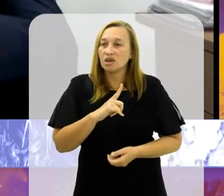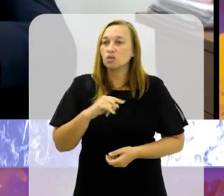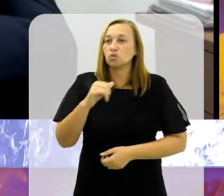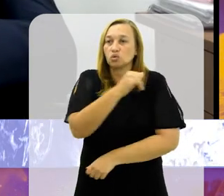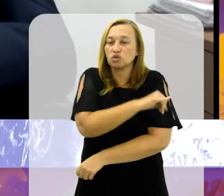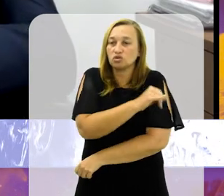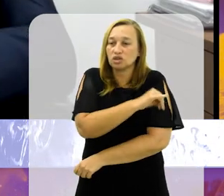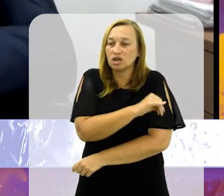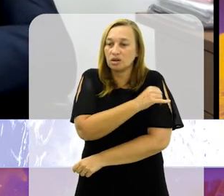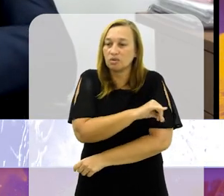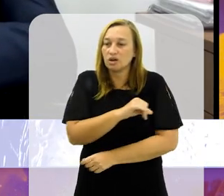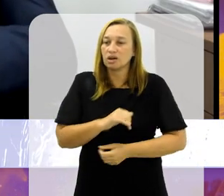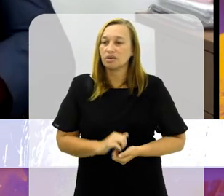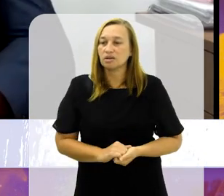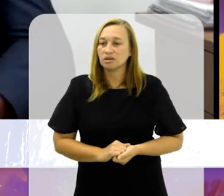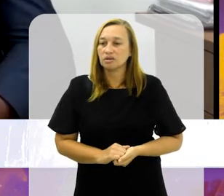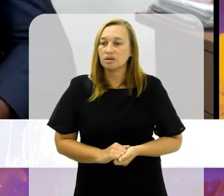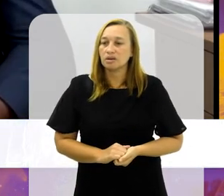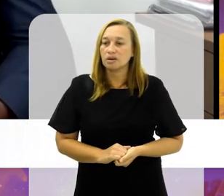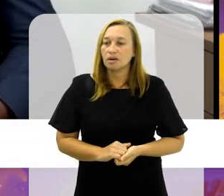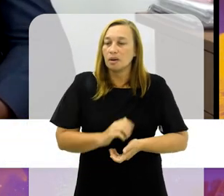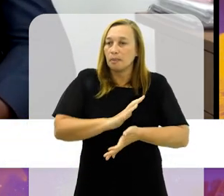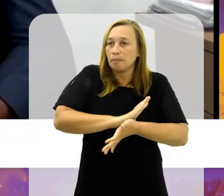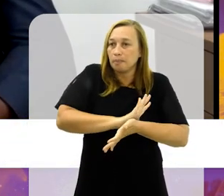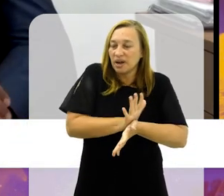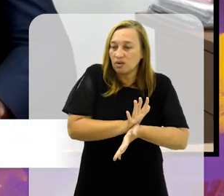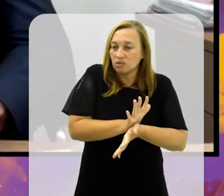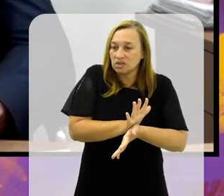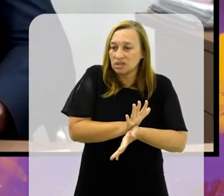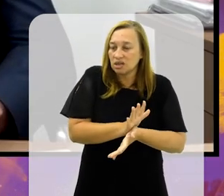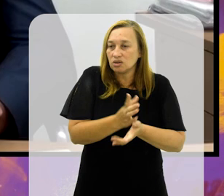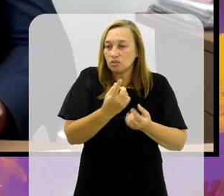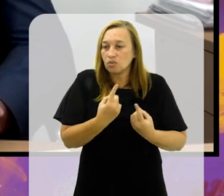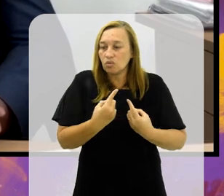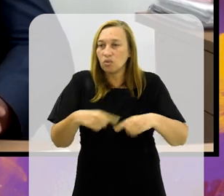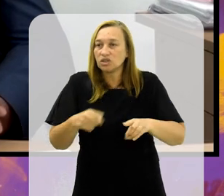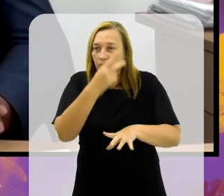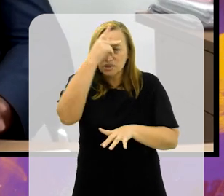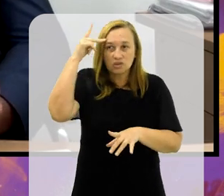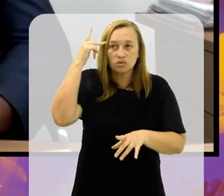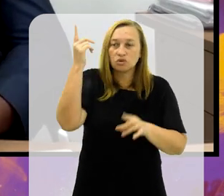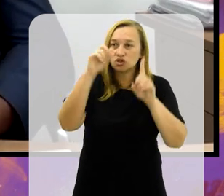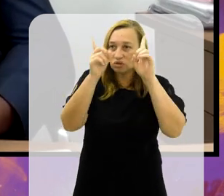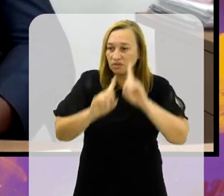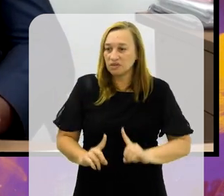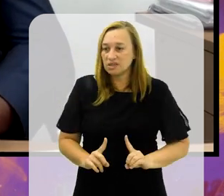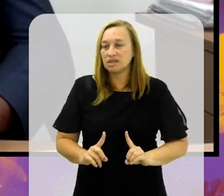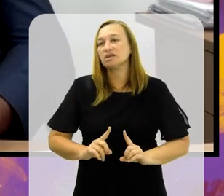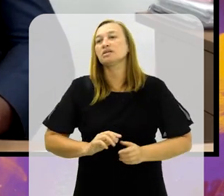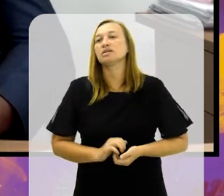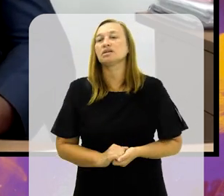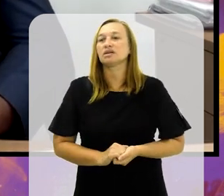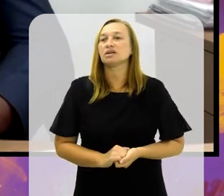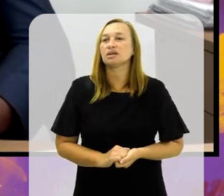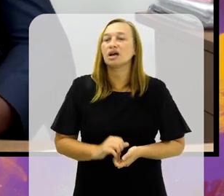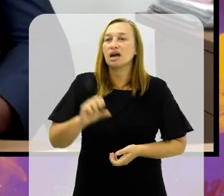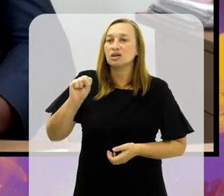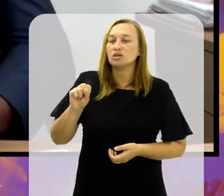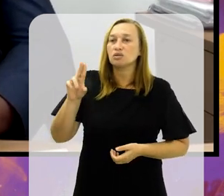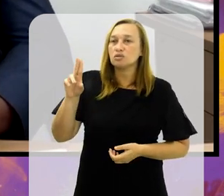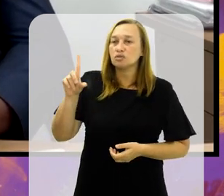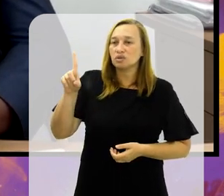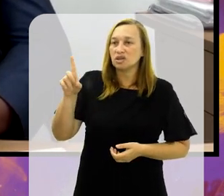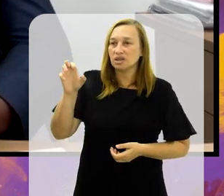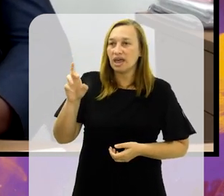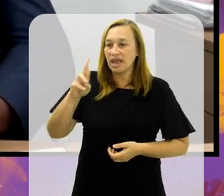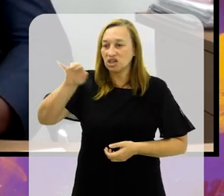mundo, o capacitismo, que é o preconceito contra as pessoas com deficiência. E a Suderge, como é pauta do